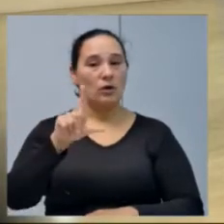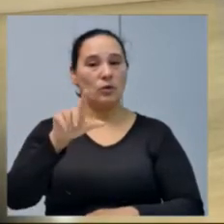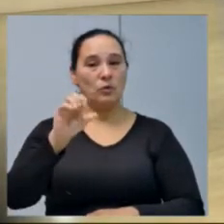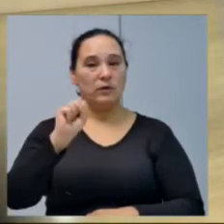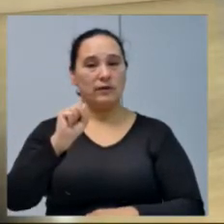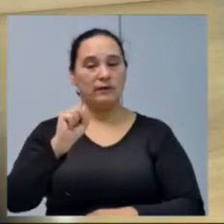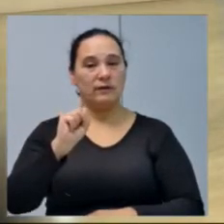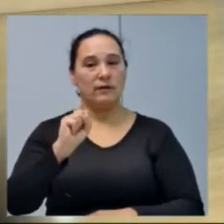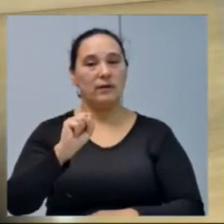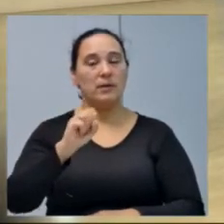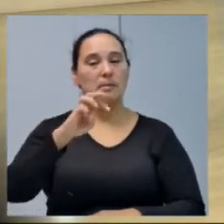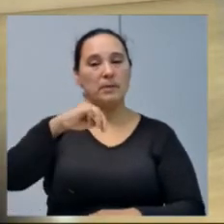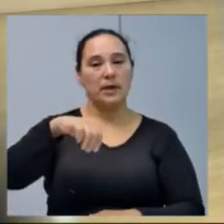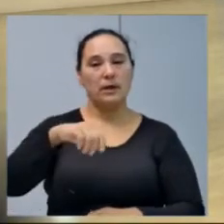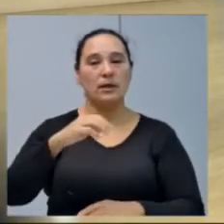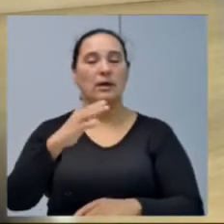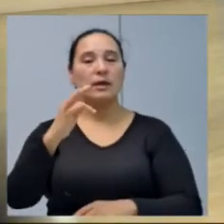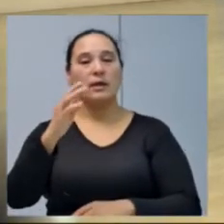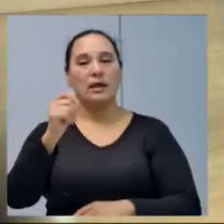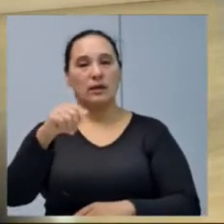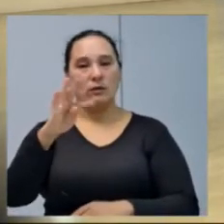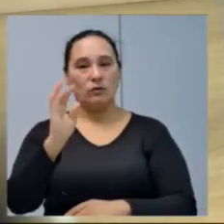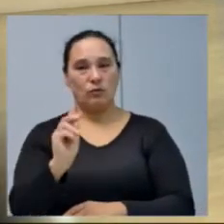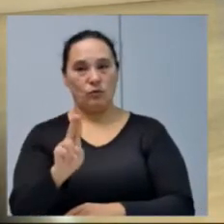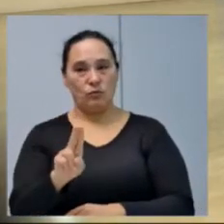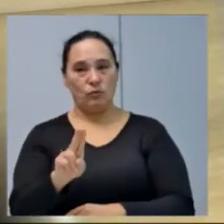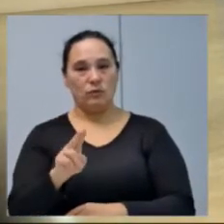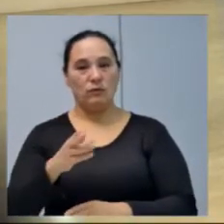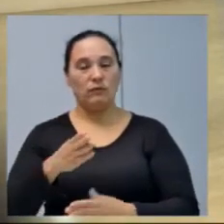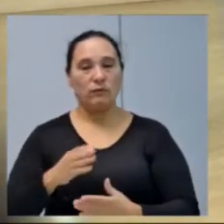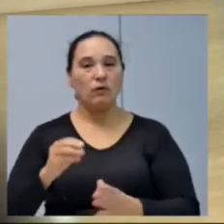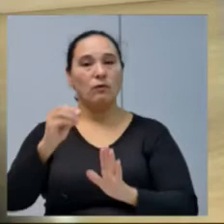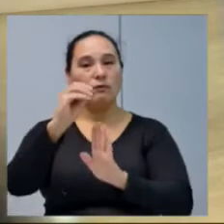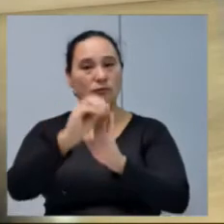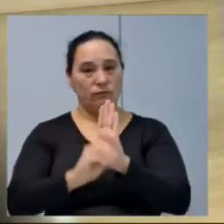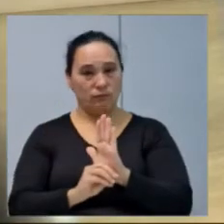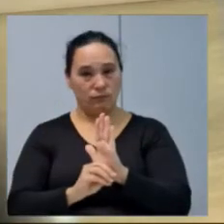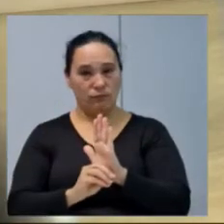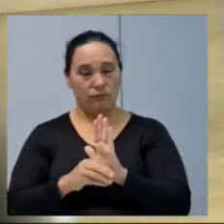Senna e João Paulo Menegate, conforme seguem os ofícios.